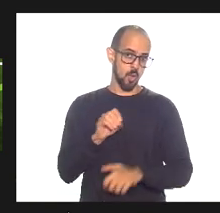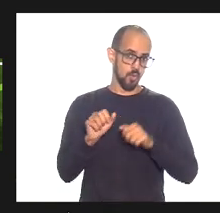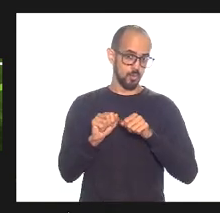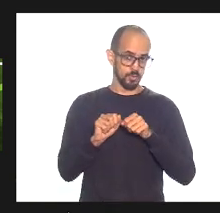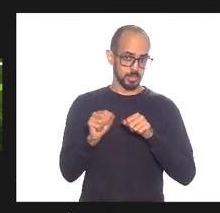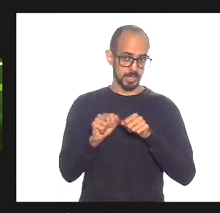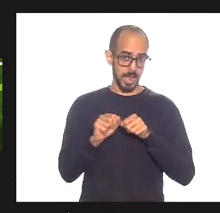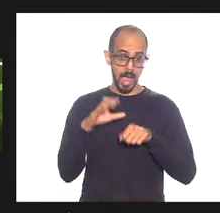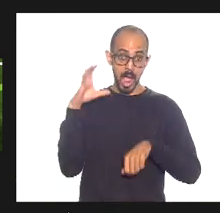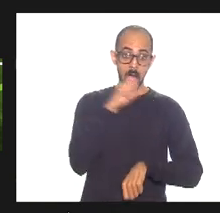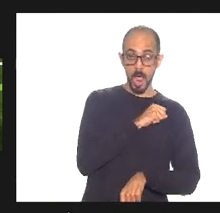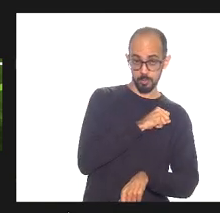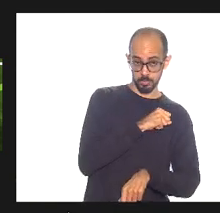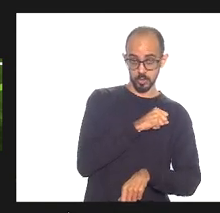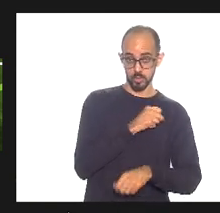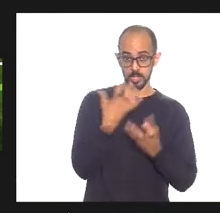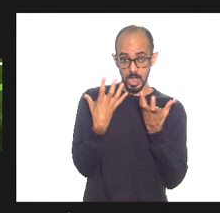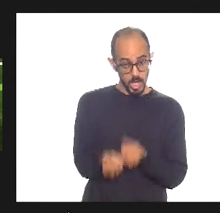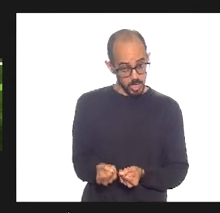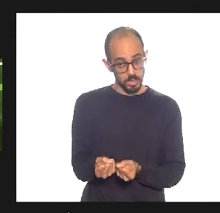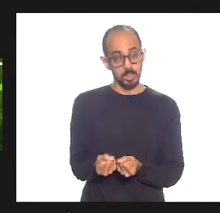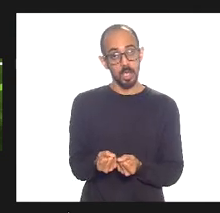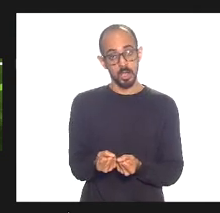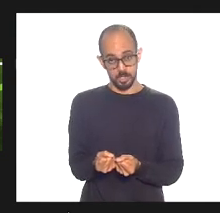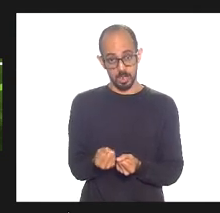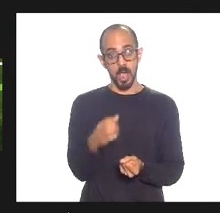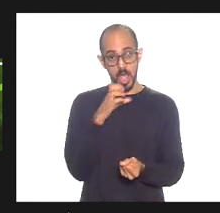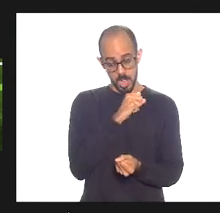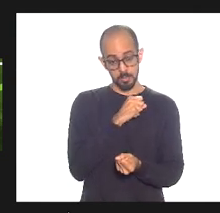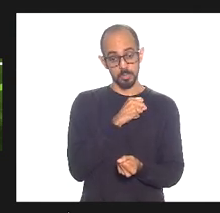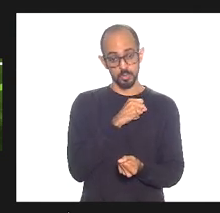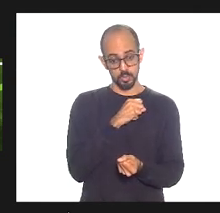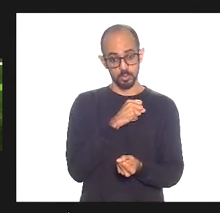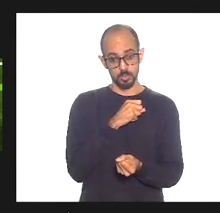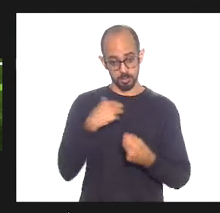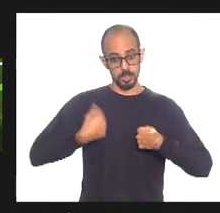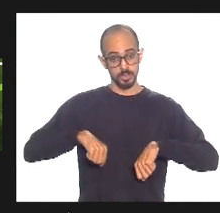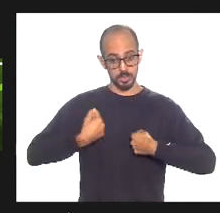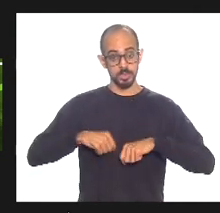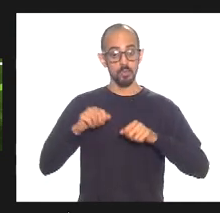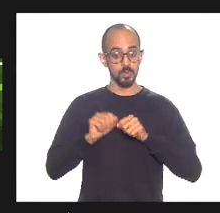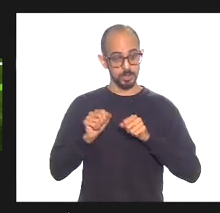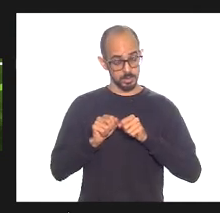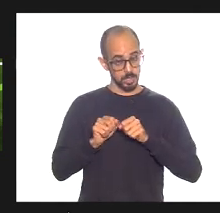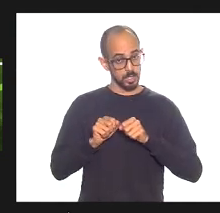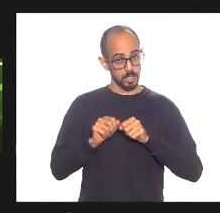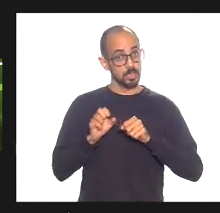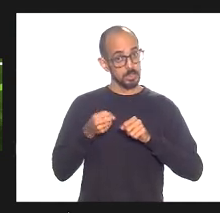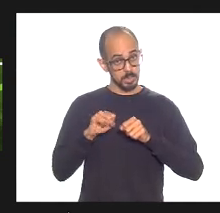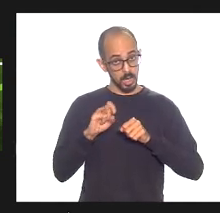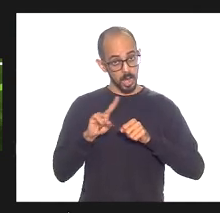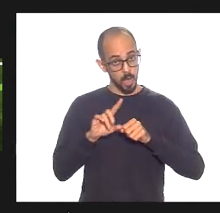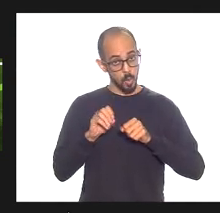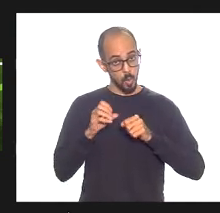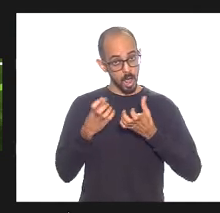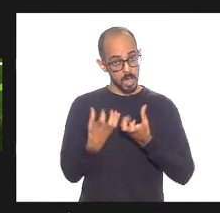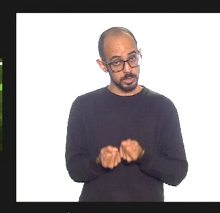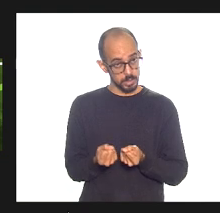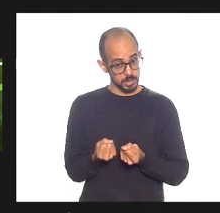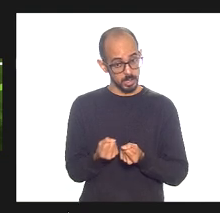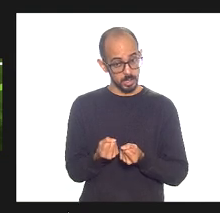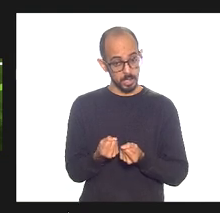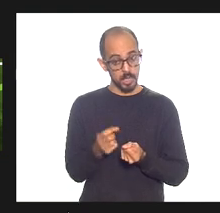velocidade e adesão mesmo e é preciso ser feito se não fizer adesão é somente